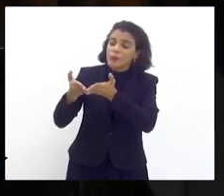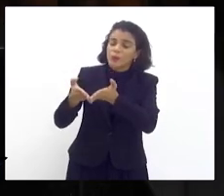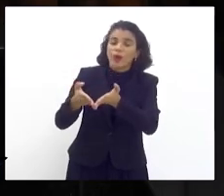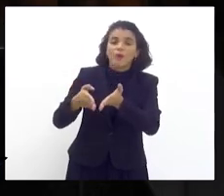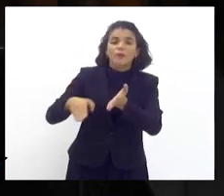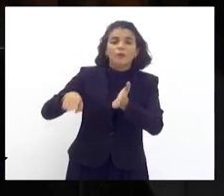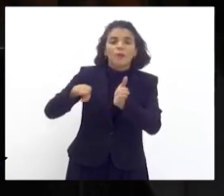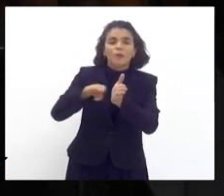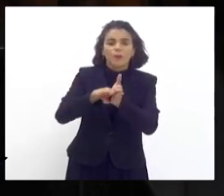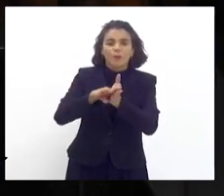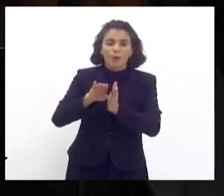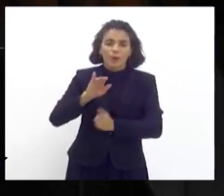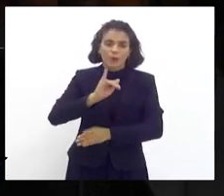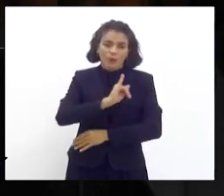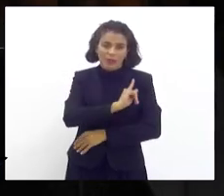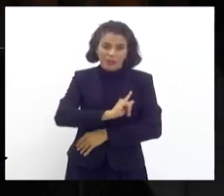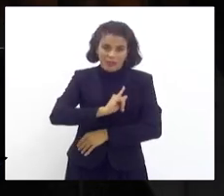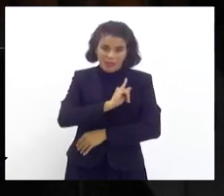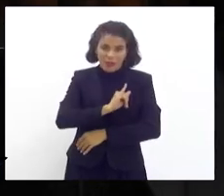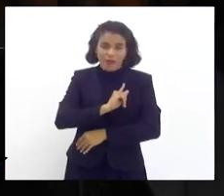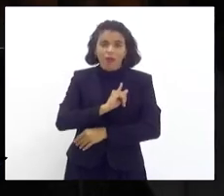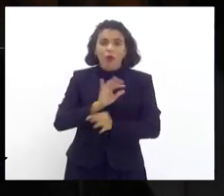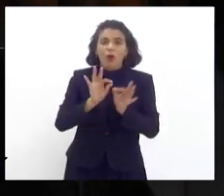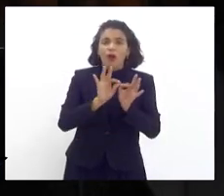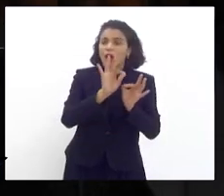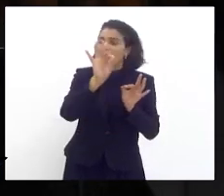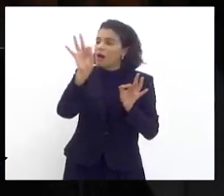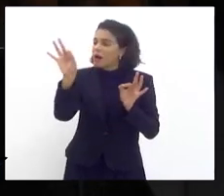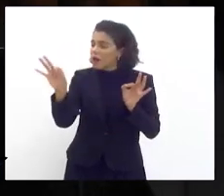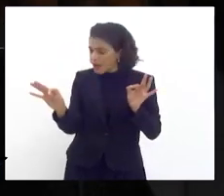em direção a Singapura,